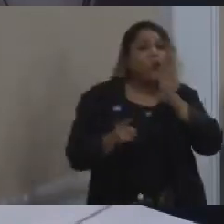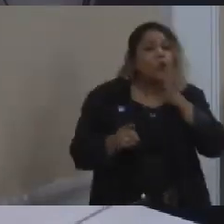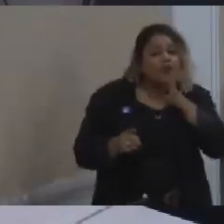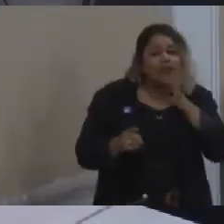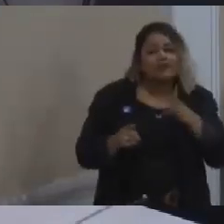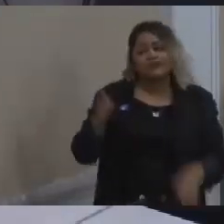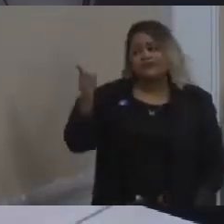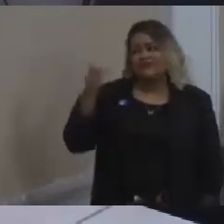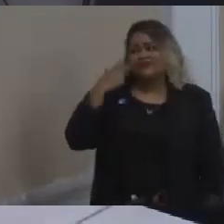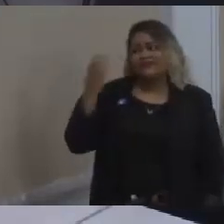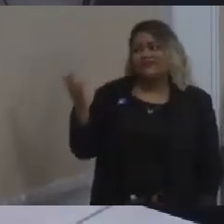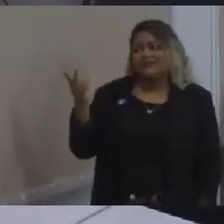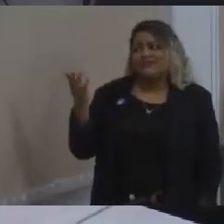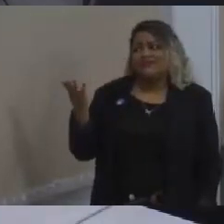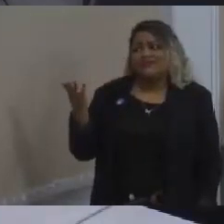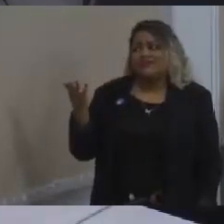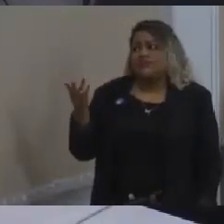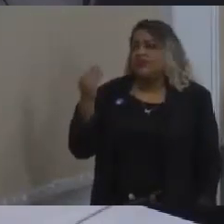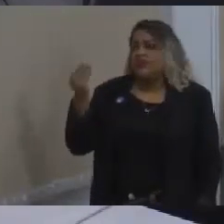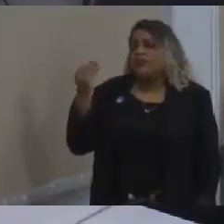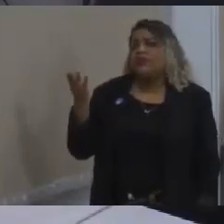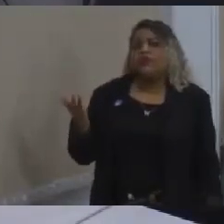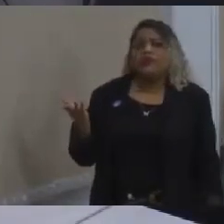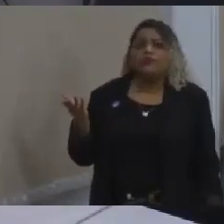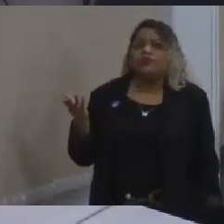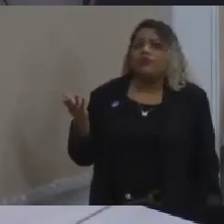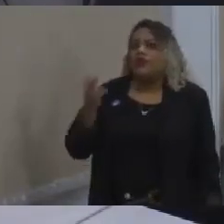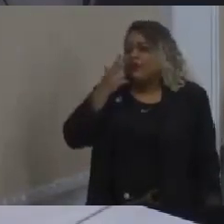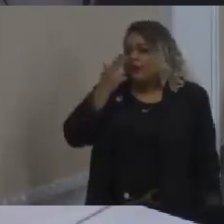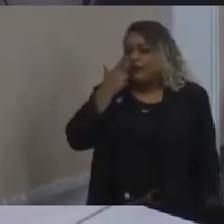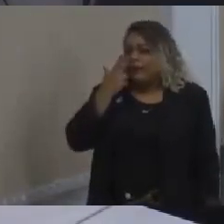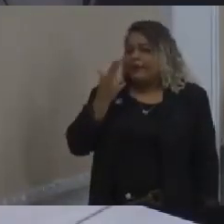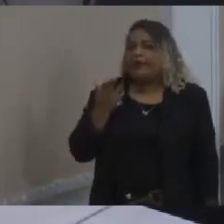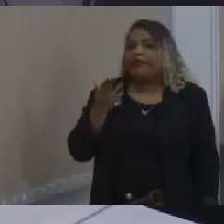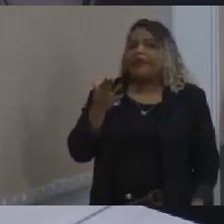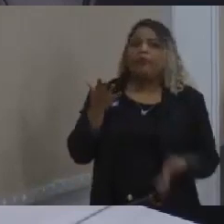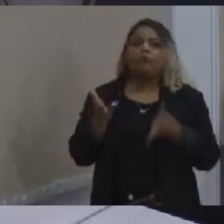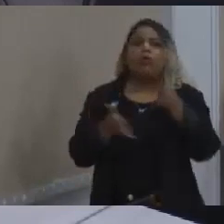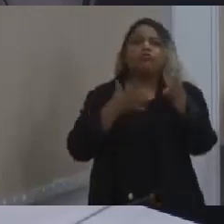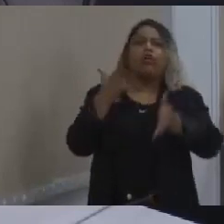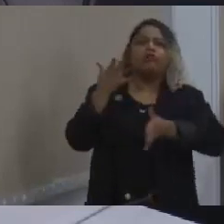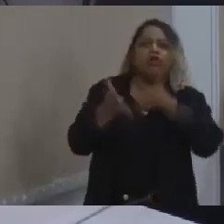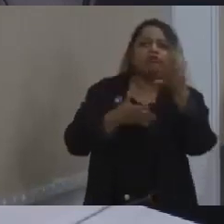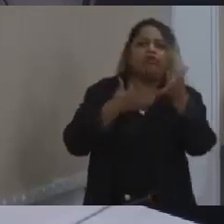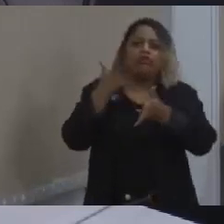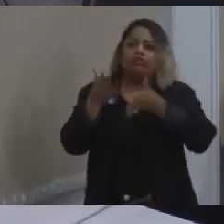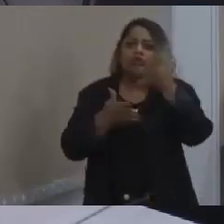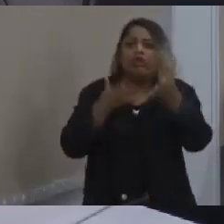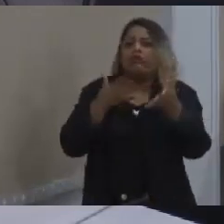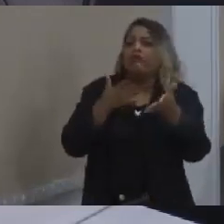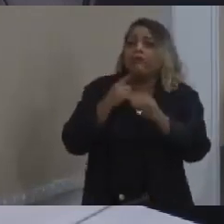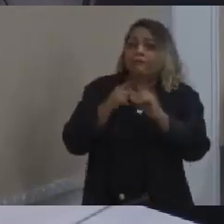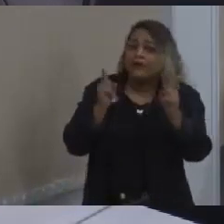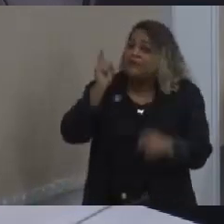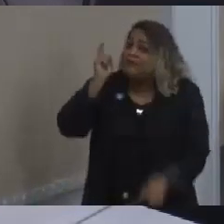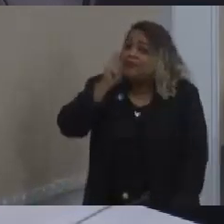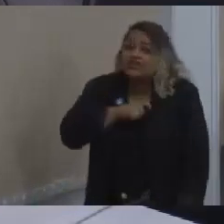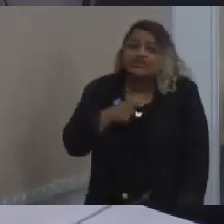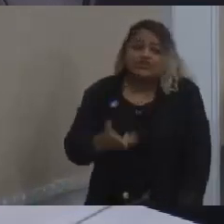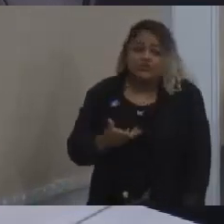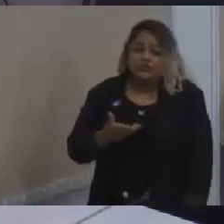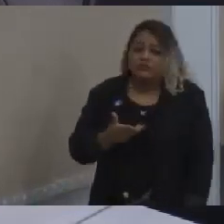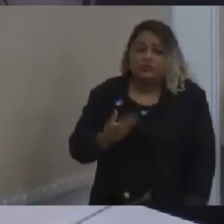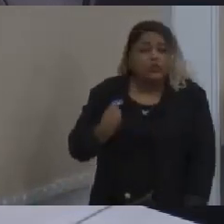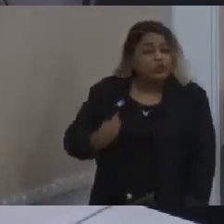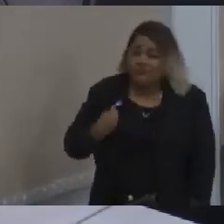tentando, na verdade, quê? Enfeitar o pé do pavão. Porque quem está no dia a dia prático sabe que isso é mentira. Não funciona, é